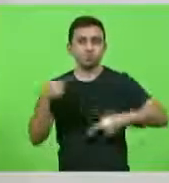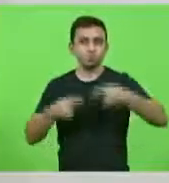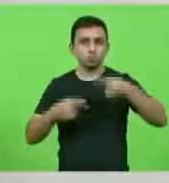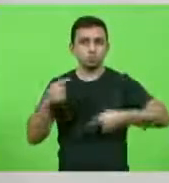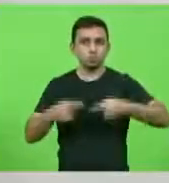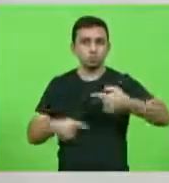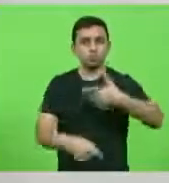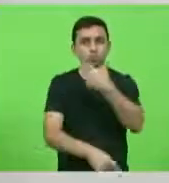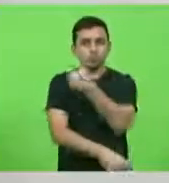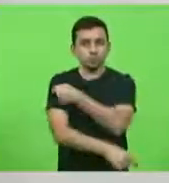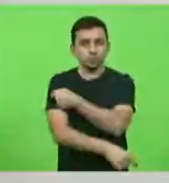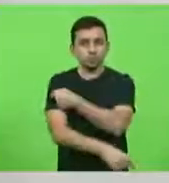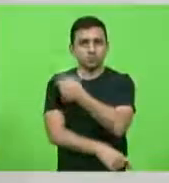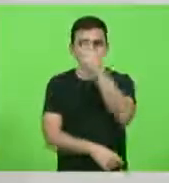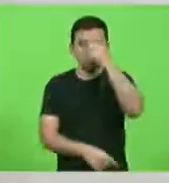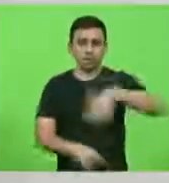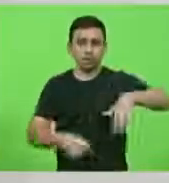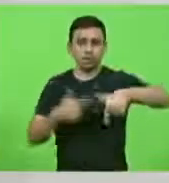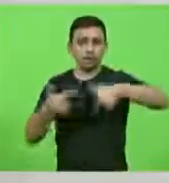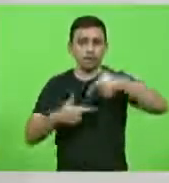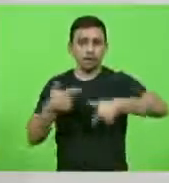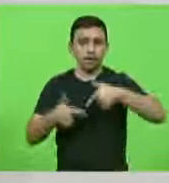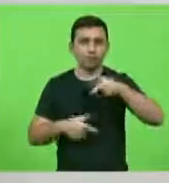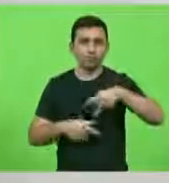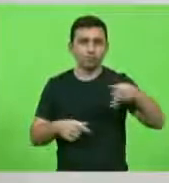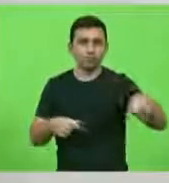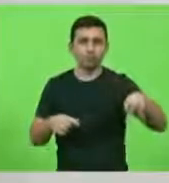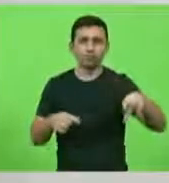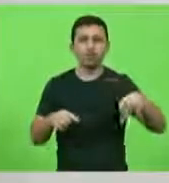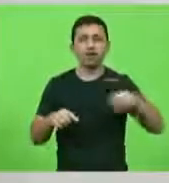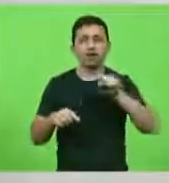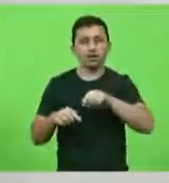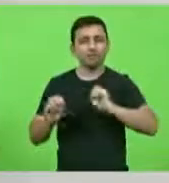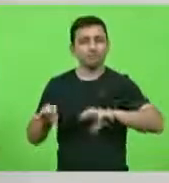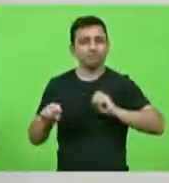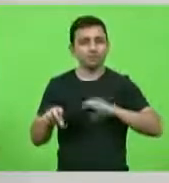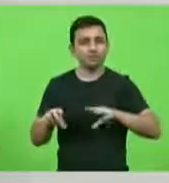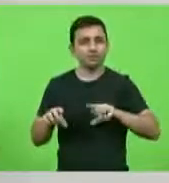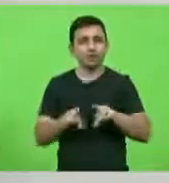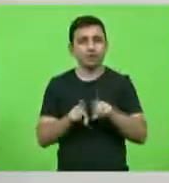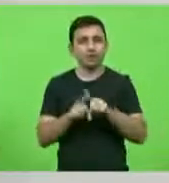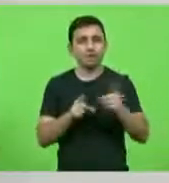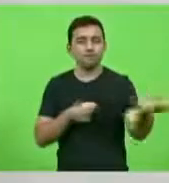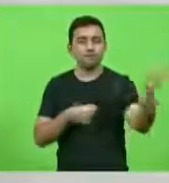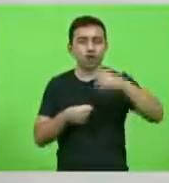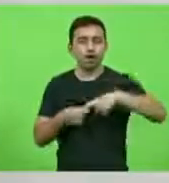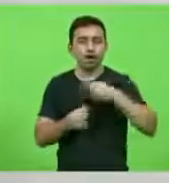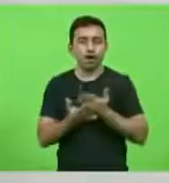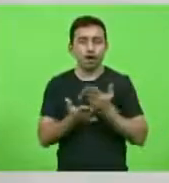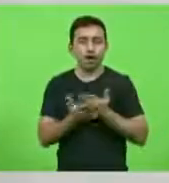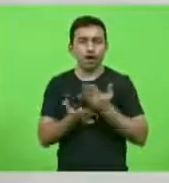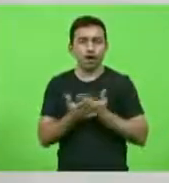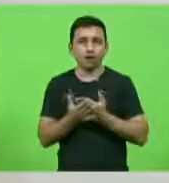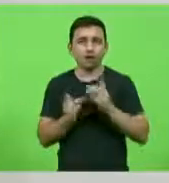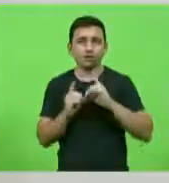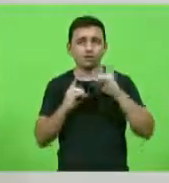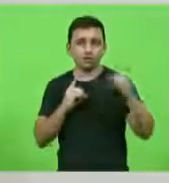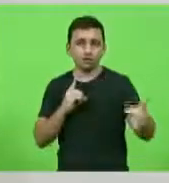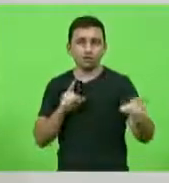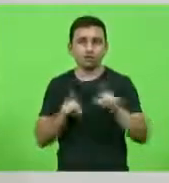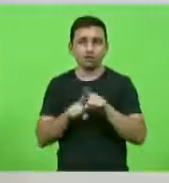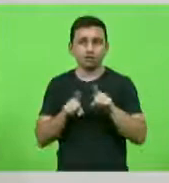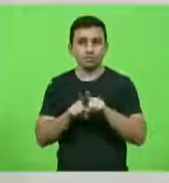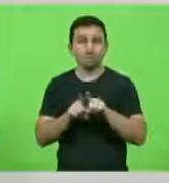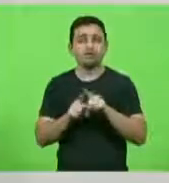trabalhadores em educação, retorno às aulas remotas e presenciais, a qualidade desse